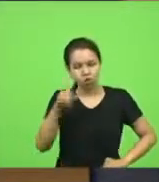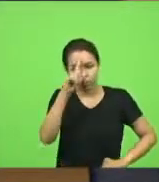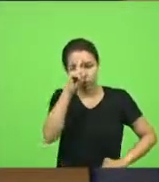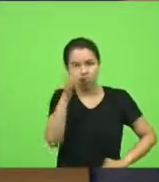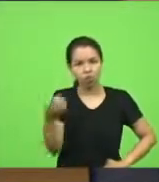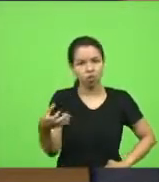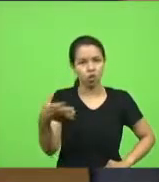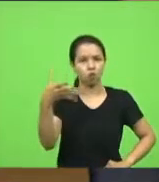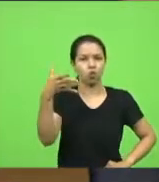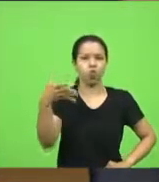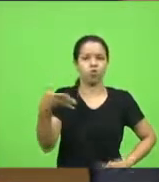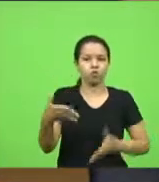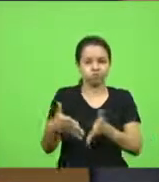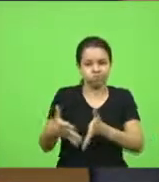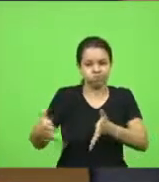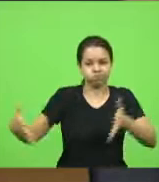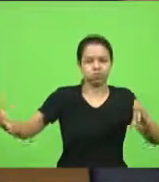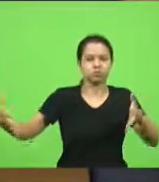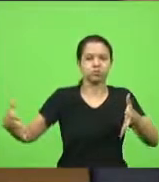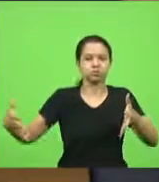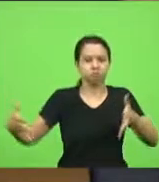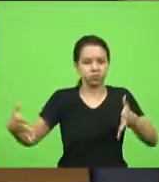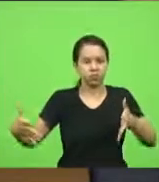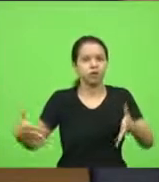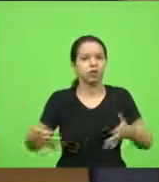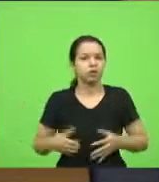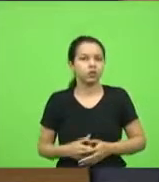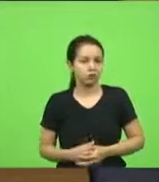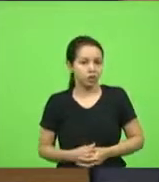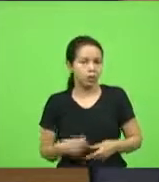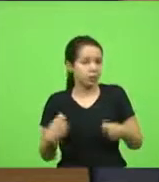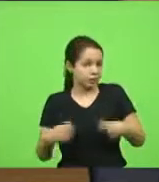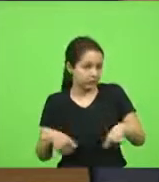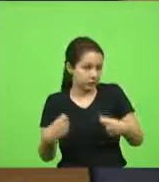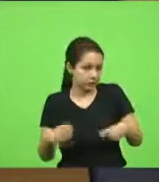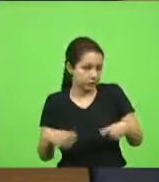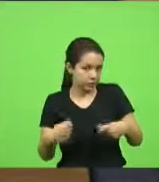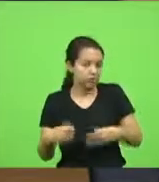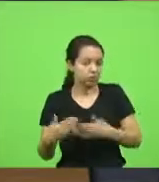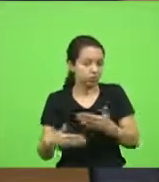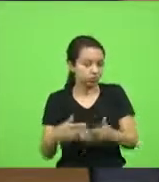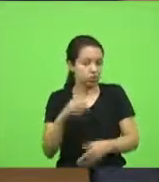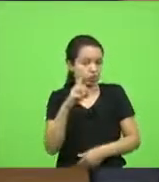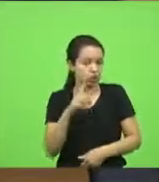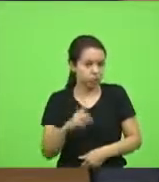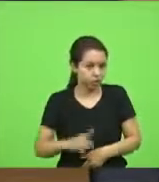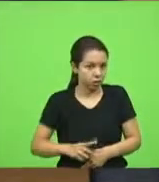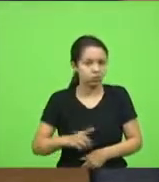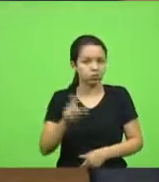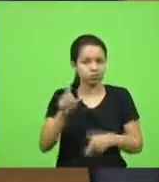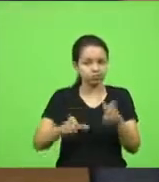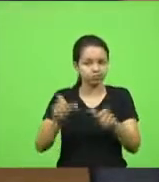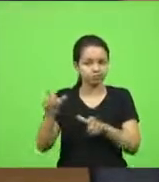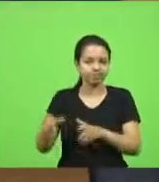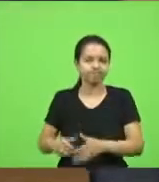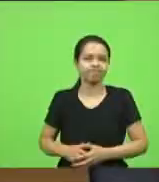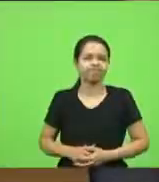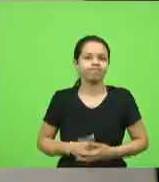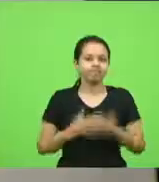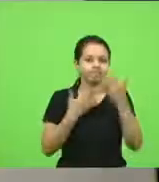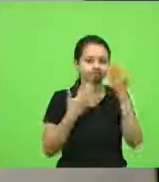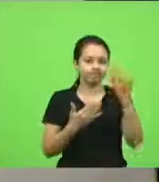um hospital gigantesco. que a coisa aconteça e que se faça avaliar o direito das pessoas. Muito obrigado, deputado Ricardo Alba.